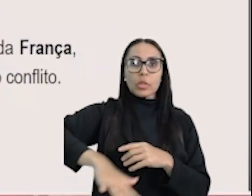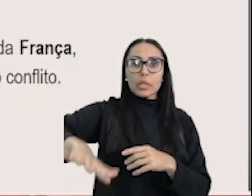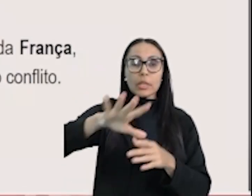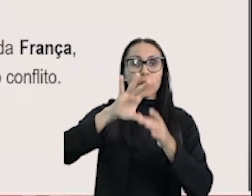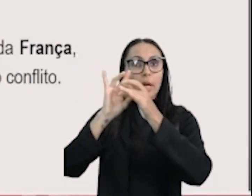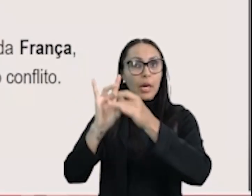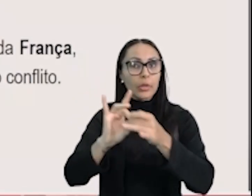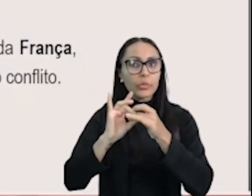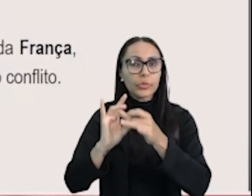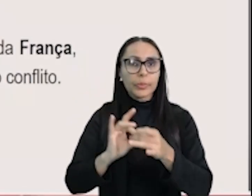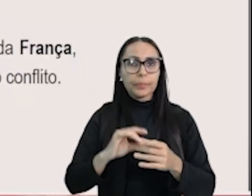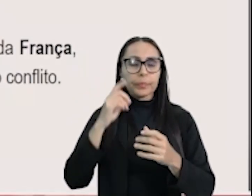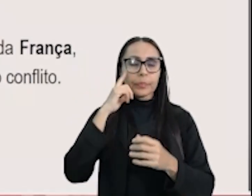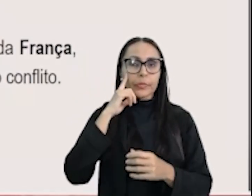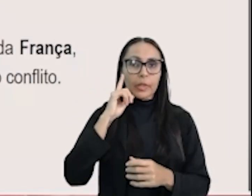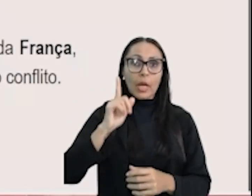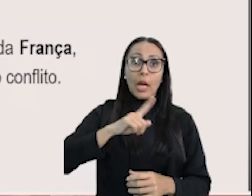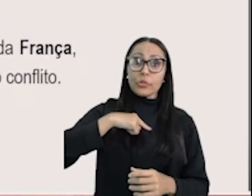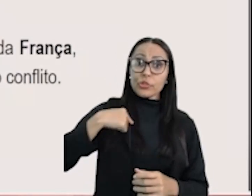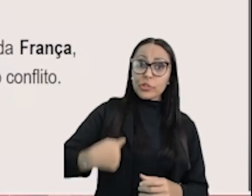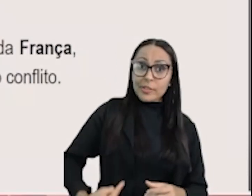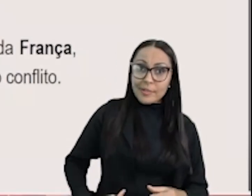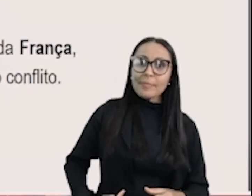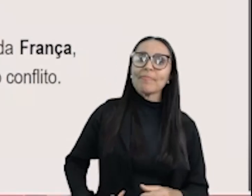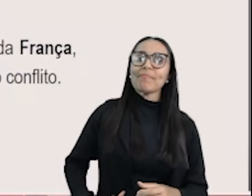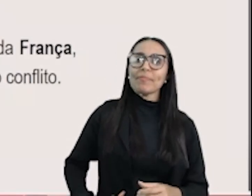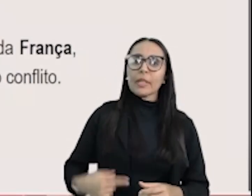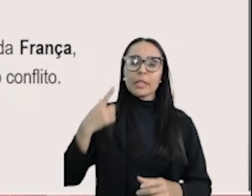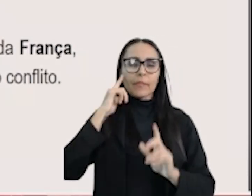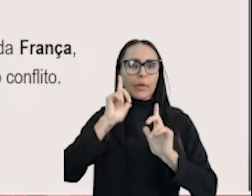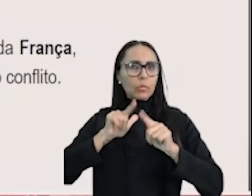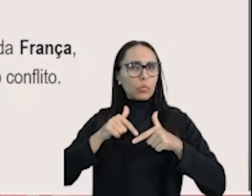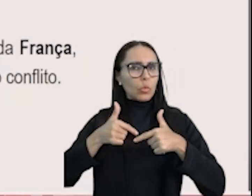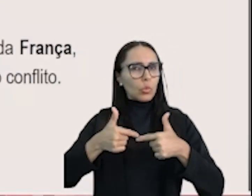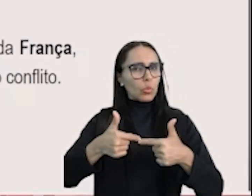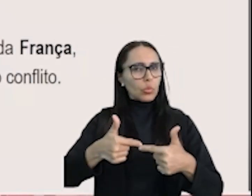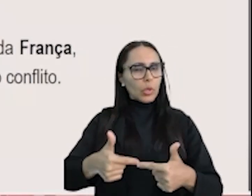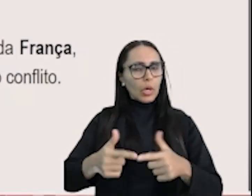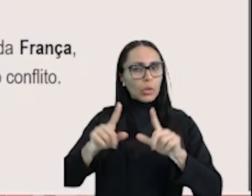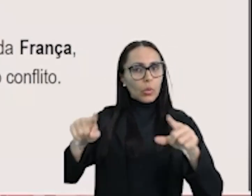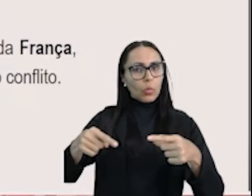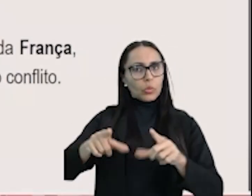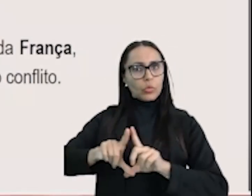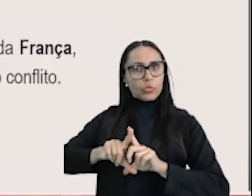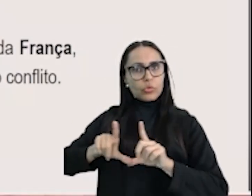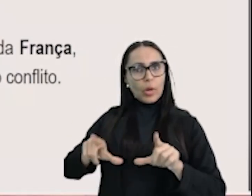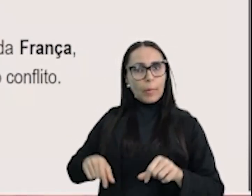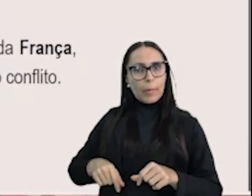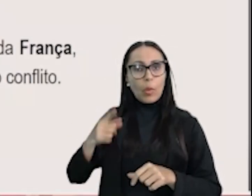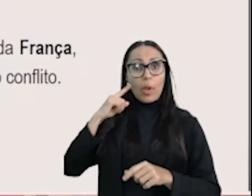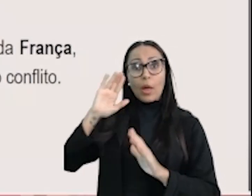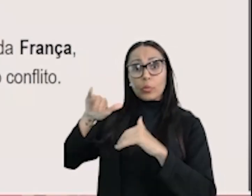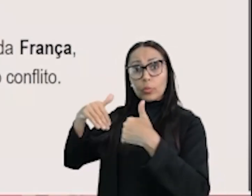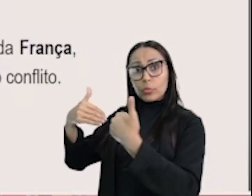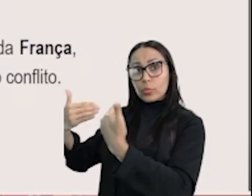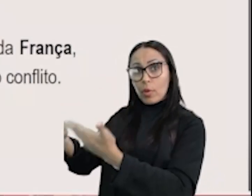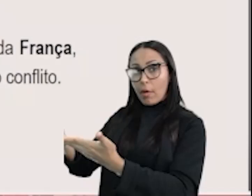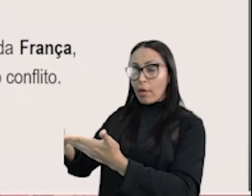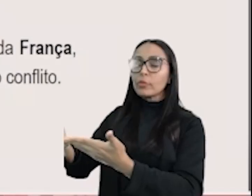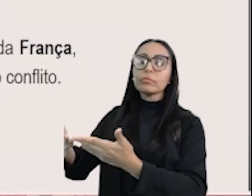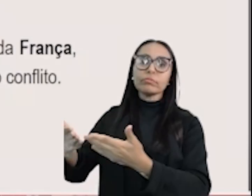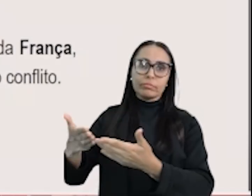aliados, a China que estava lutando contra o Japão lá do outro lado